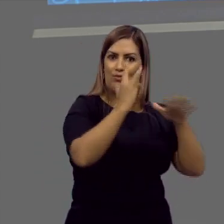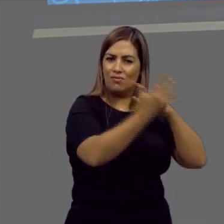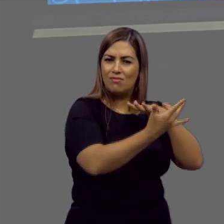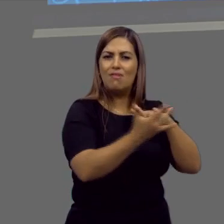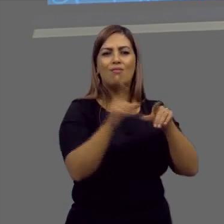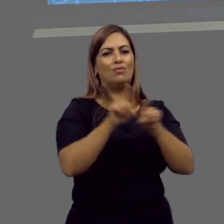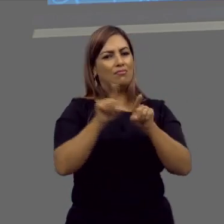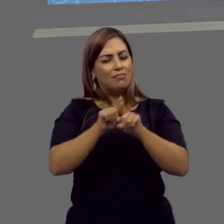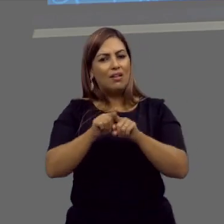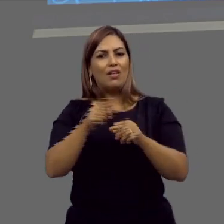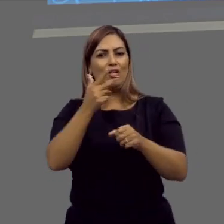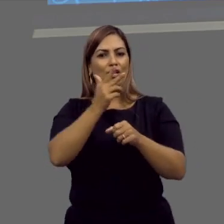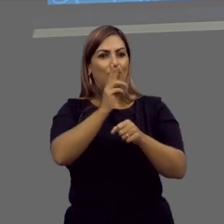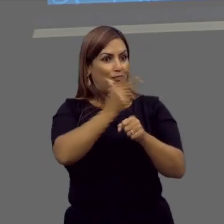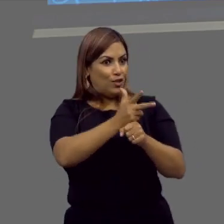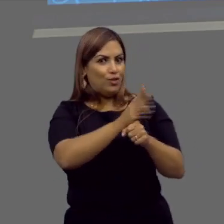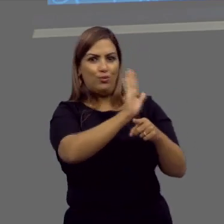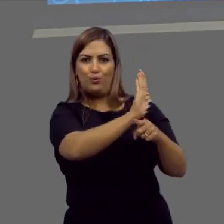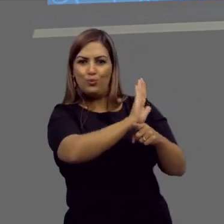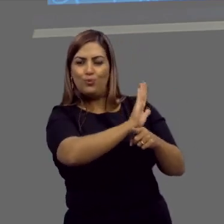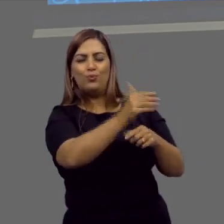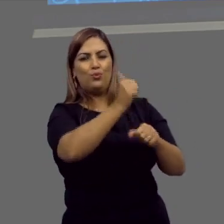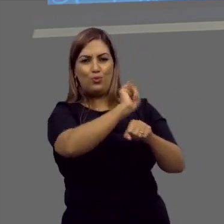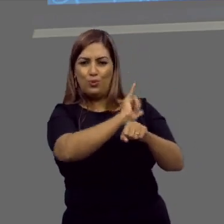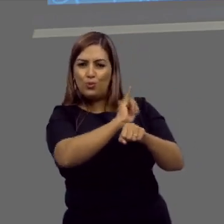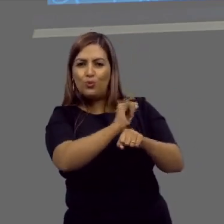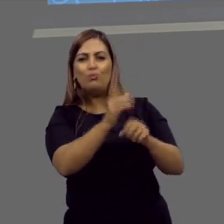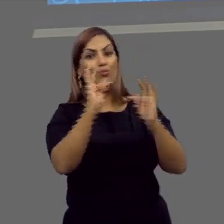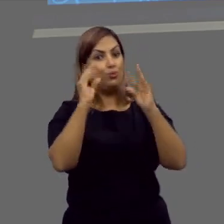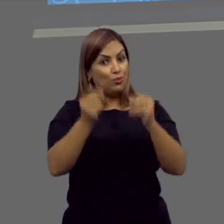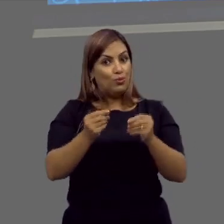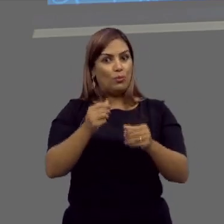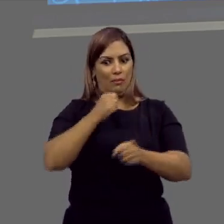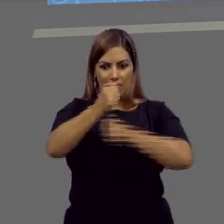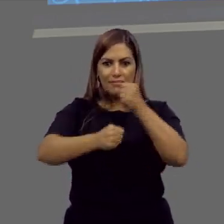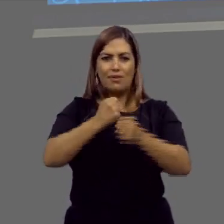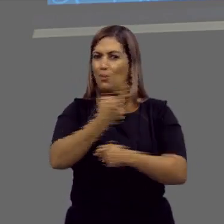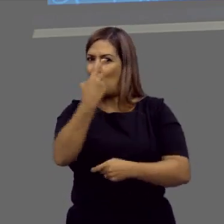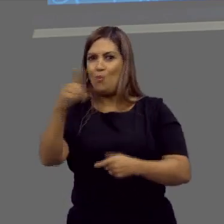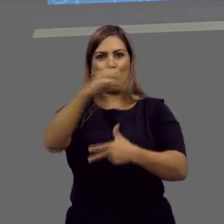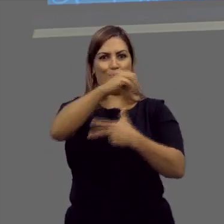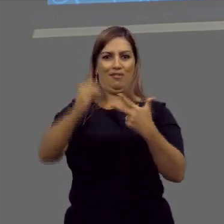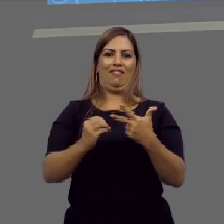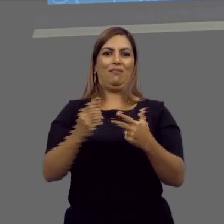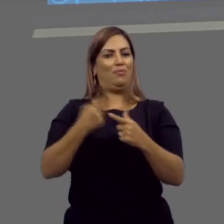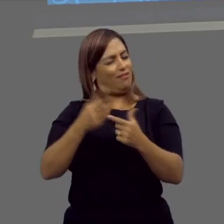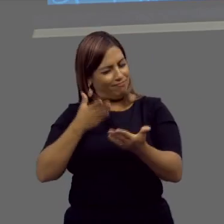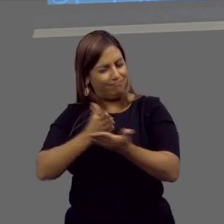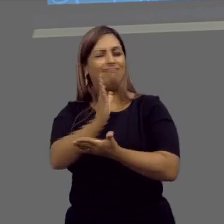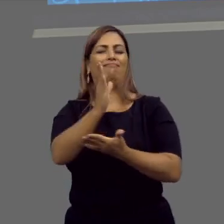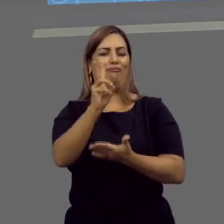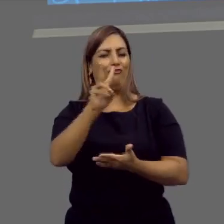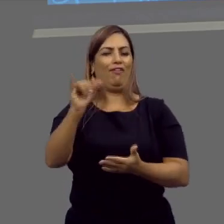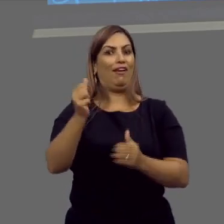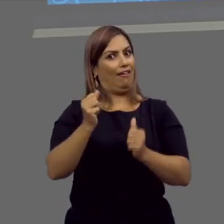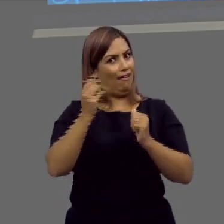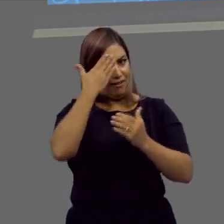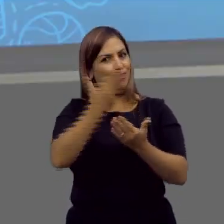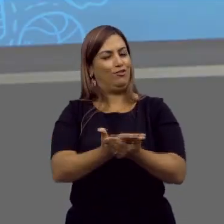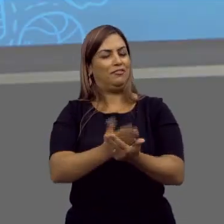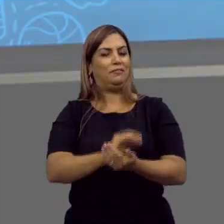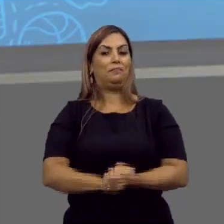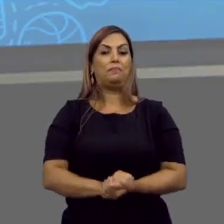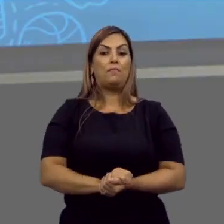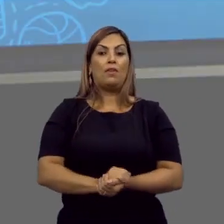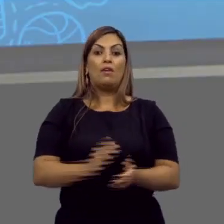essas redes sociais, também esses vídeos no YouTube aí, porque eu tenho certeza que esse ano é o último ano que você vai fazer Enem. Porque você vai ser aprovado, tá? Toma